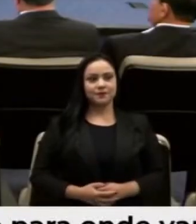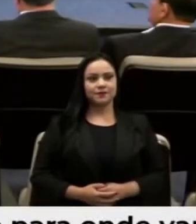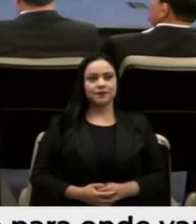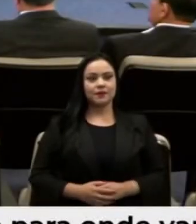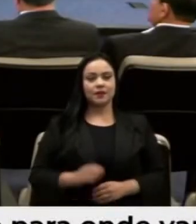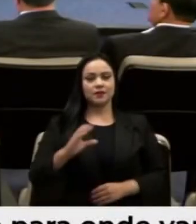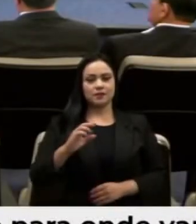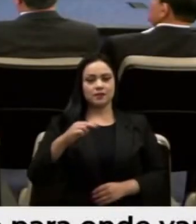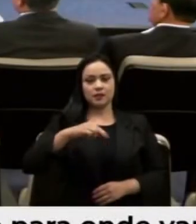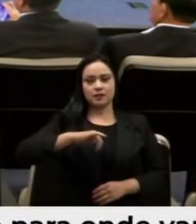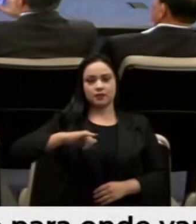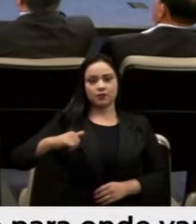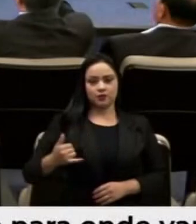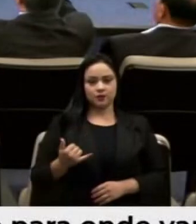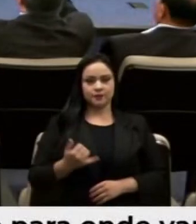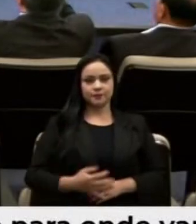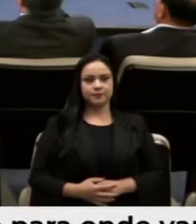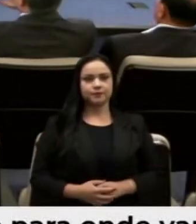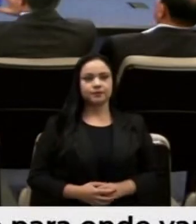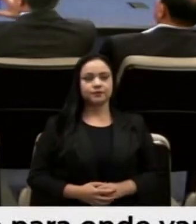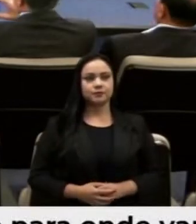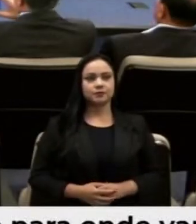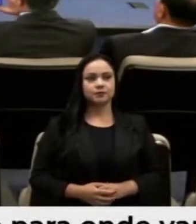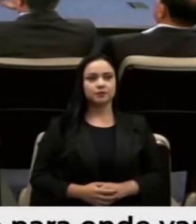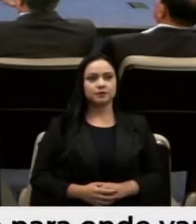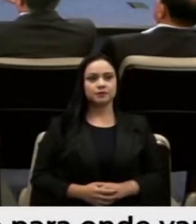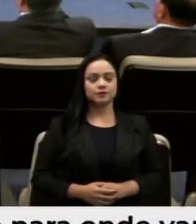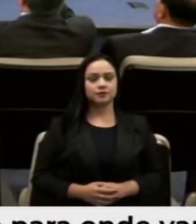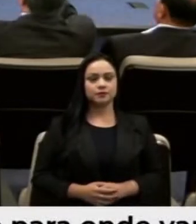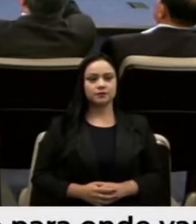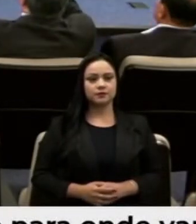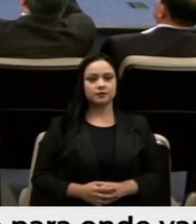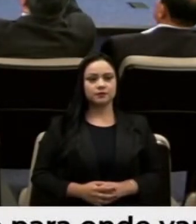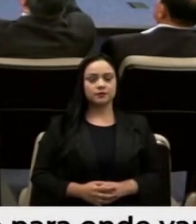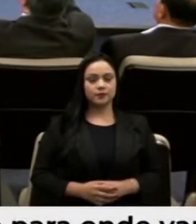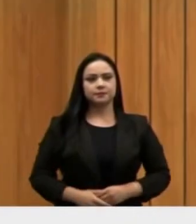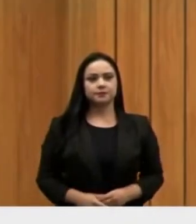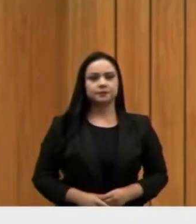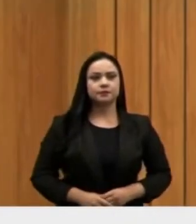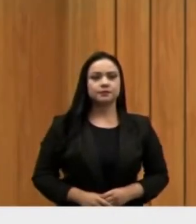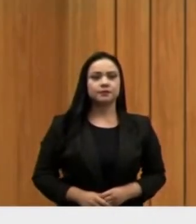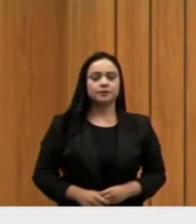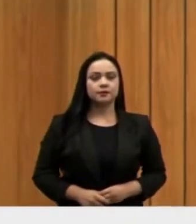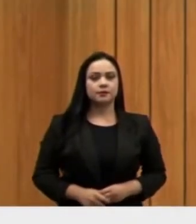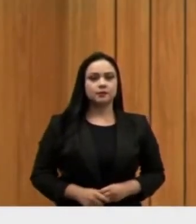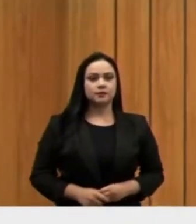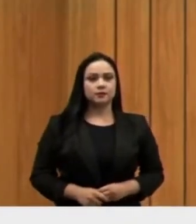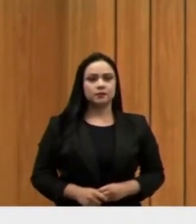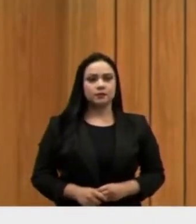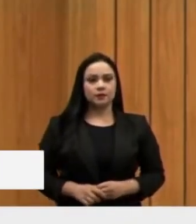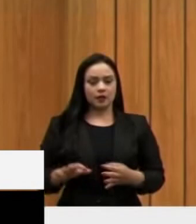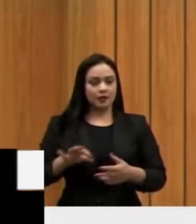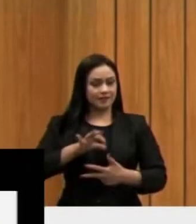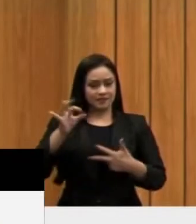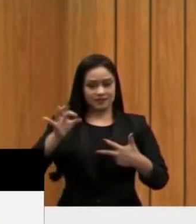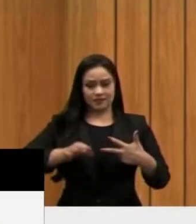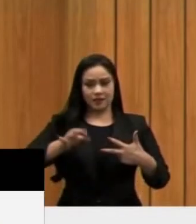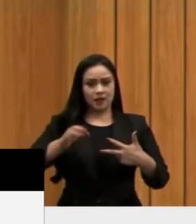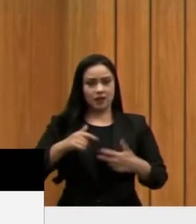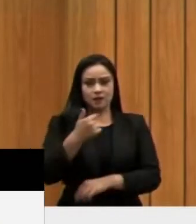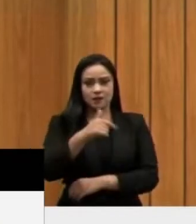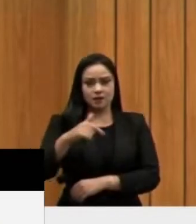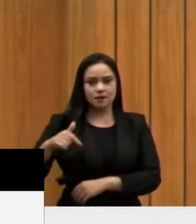ressaltou que imprensa e poder judiciário andam de mãos dadas na proteção da democracia. Sem um poder judiciário